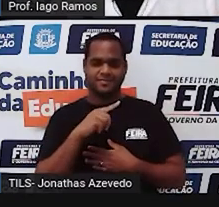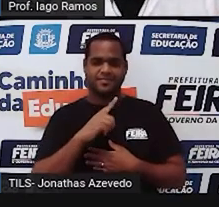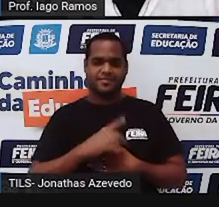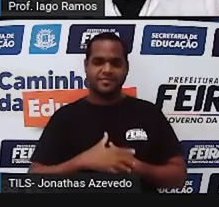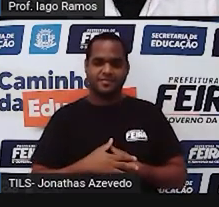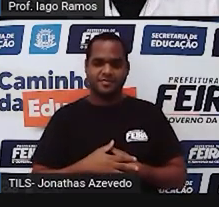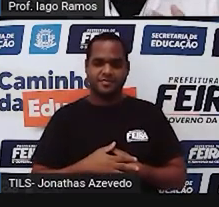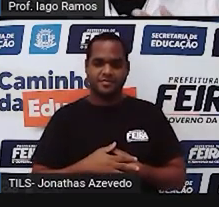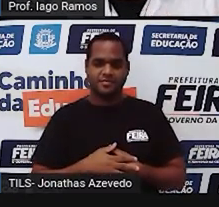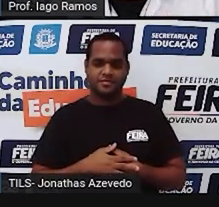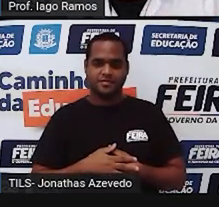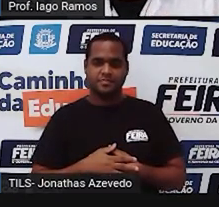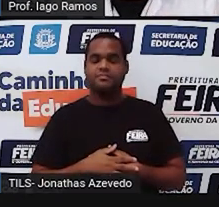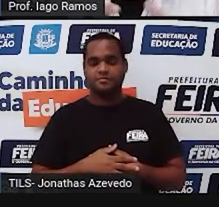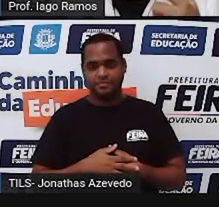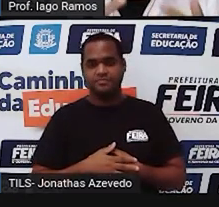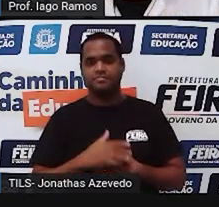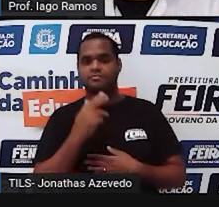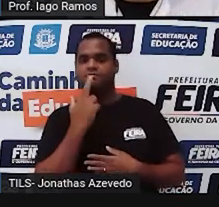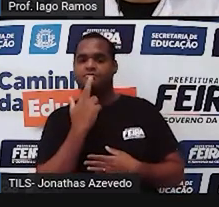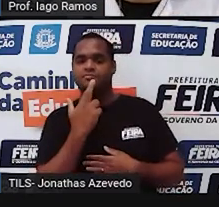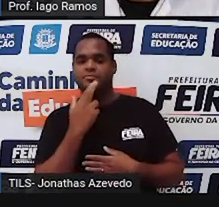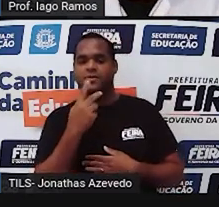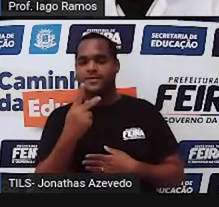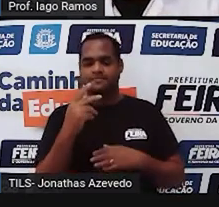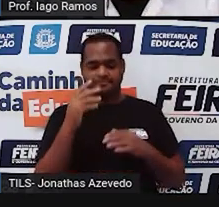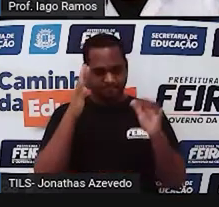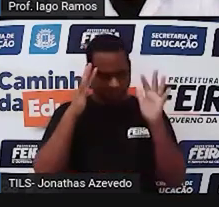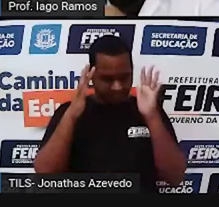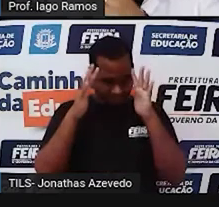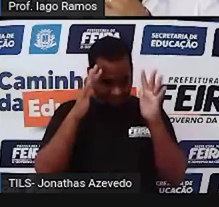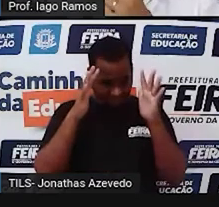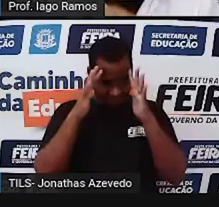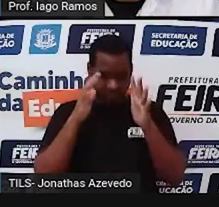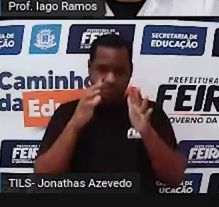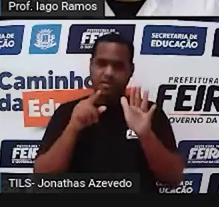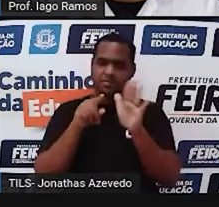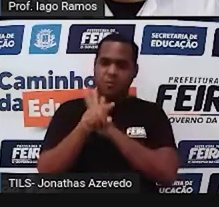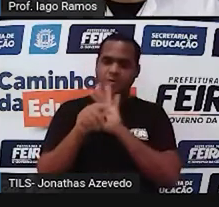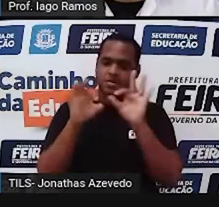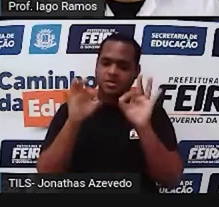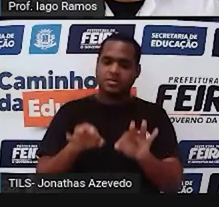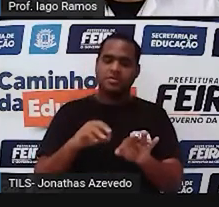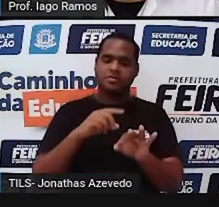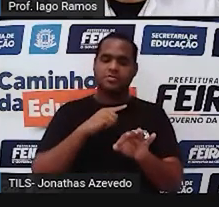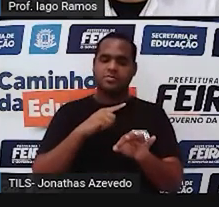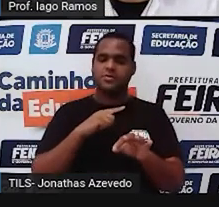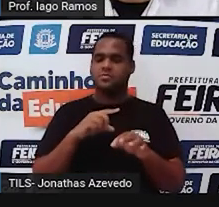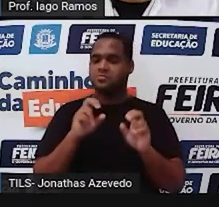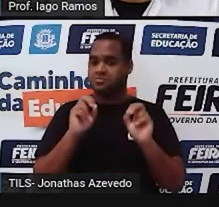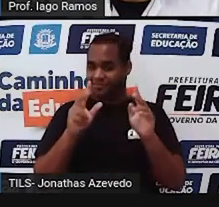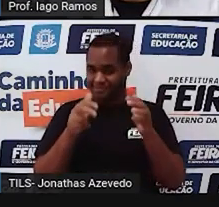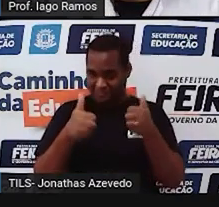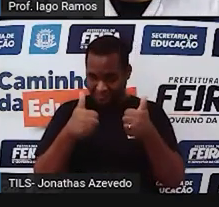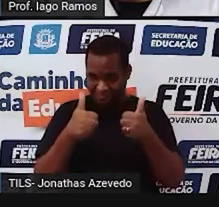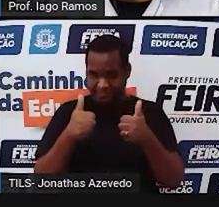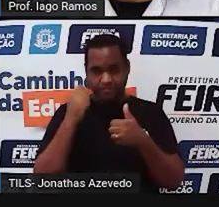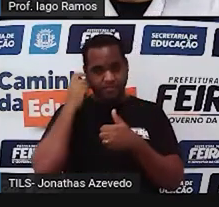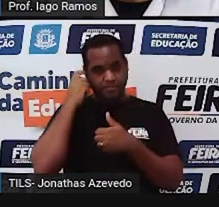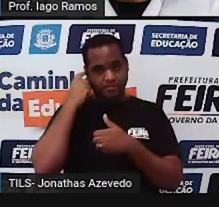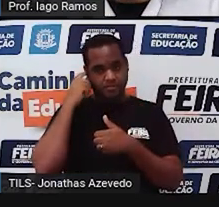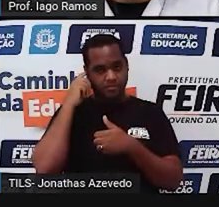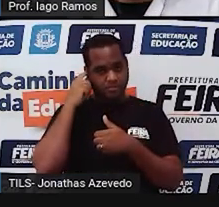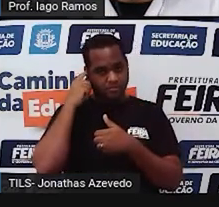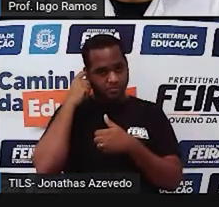E para essas respostas, você tem que descobrir qual é a pergunta certa, né? Olha só que bacana. É mais